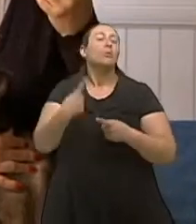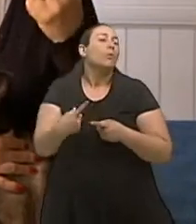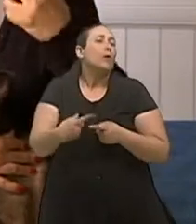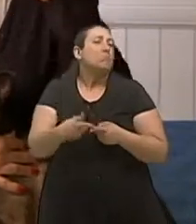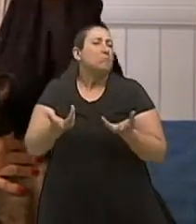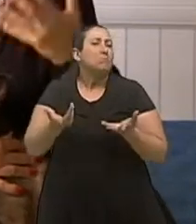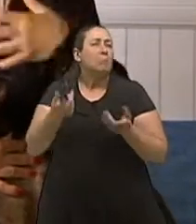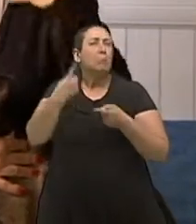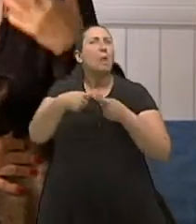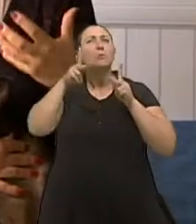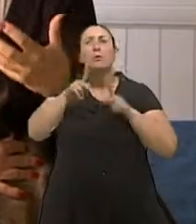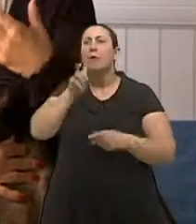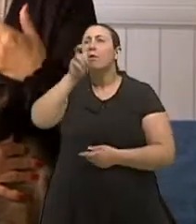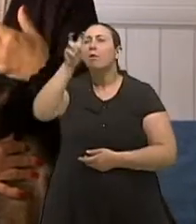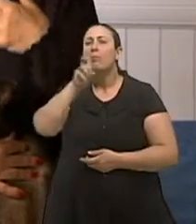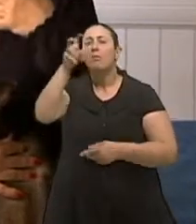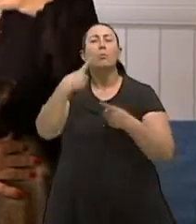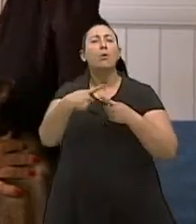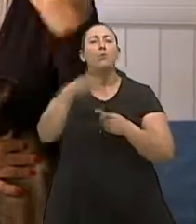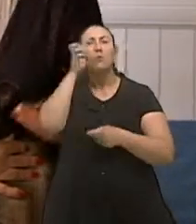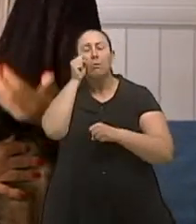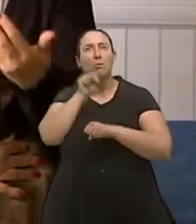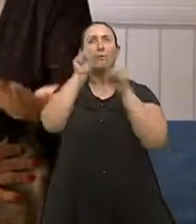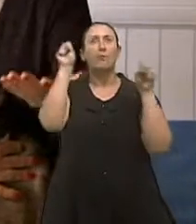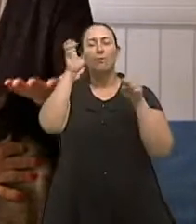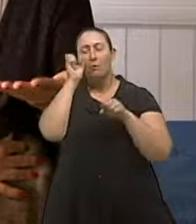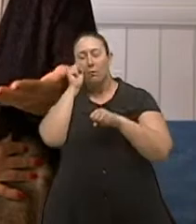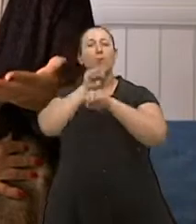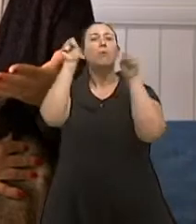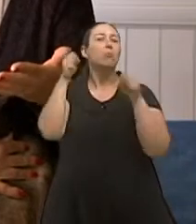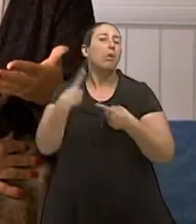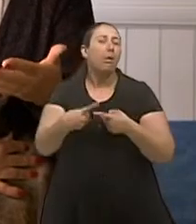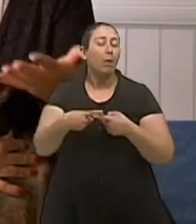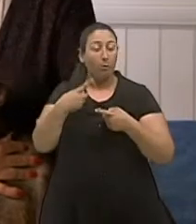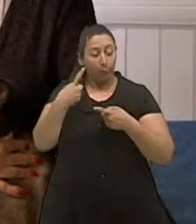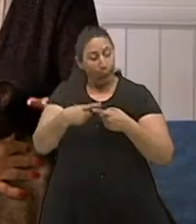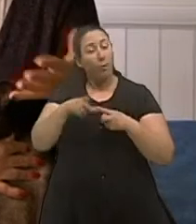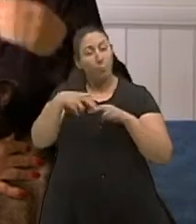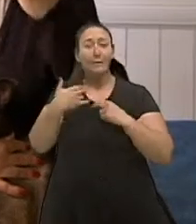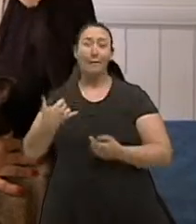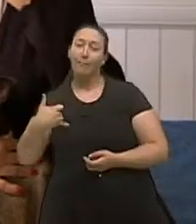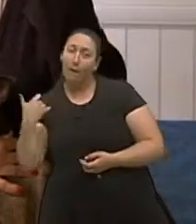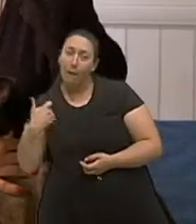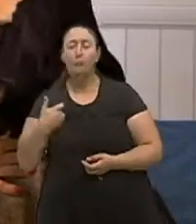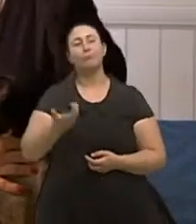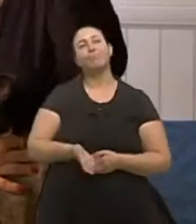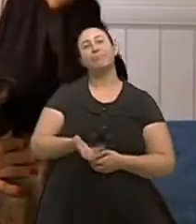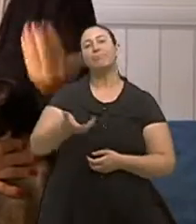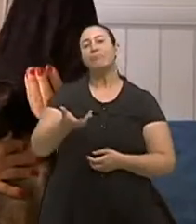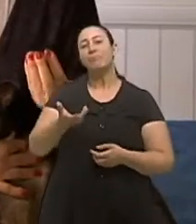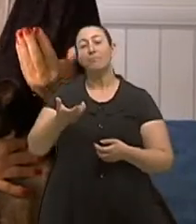a pessoa ronca e tem apneia? Que também é associado com a idade. Tu vai ficando